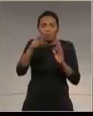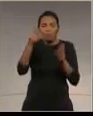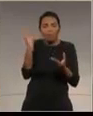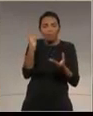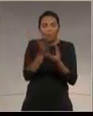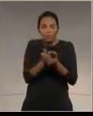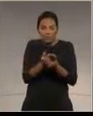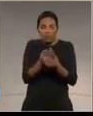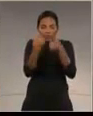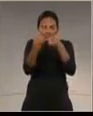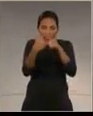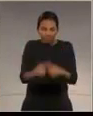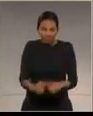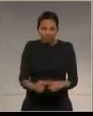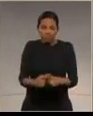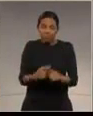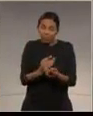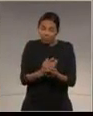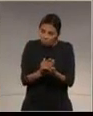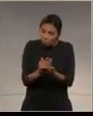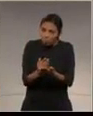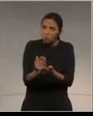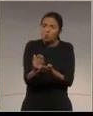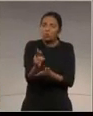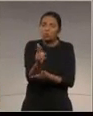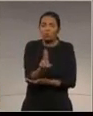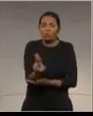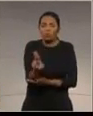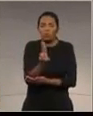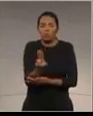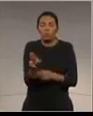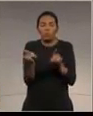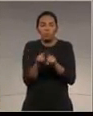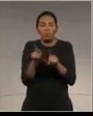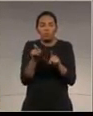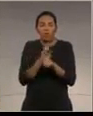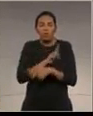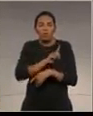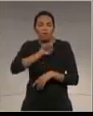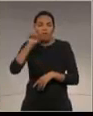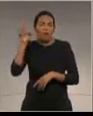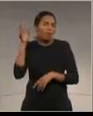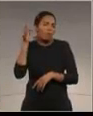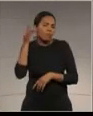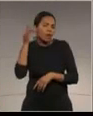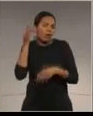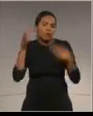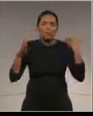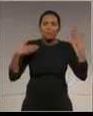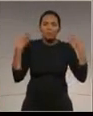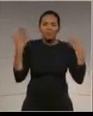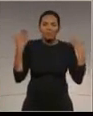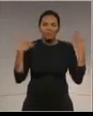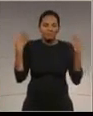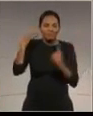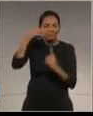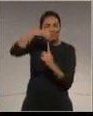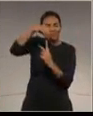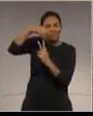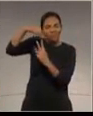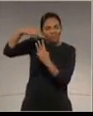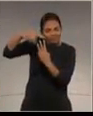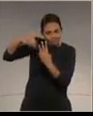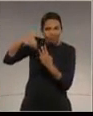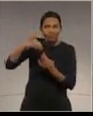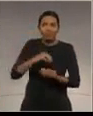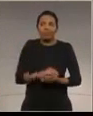licitatório em curso para a concessão do uso do Parque Estadual de Vila Velha, cujo modelo pode ser replicado